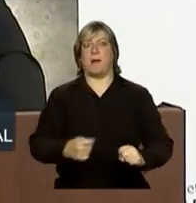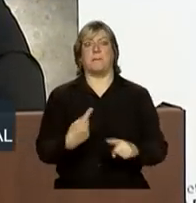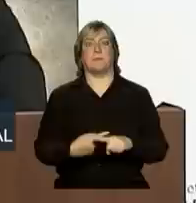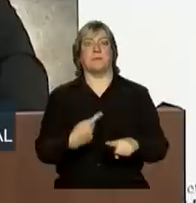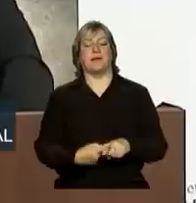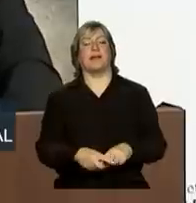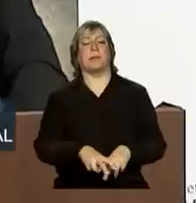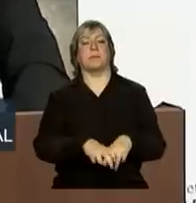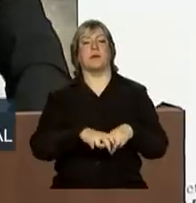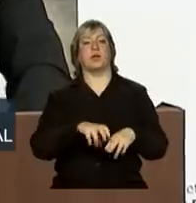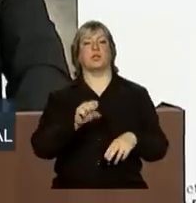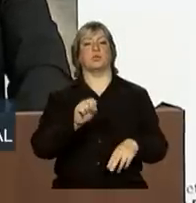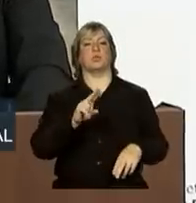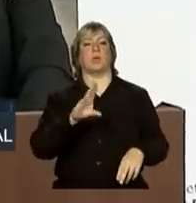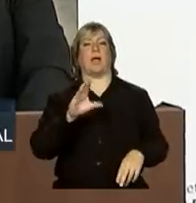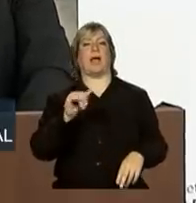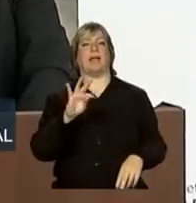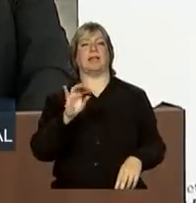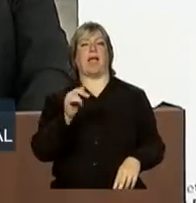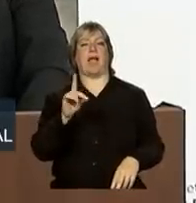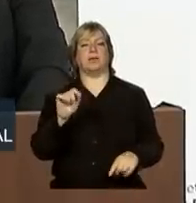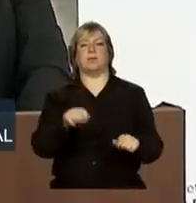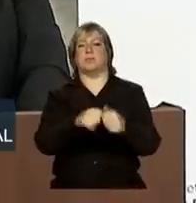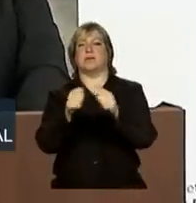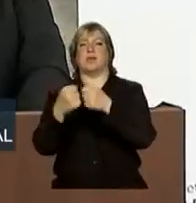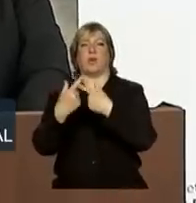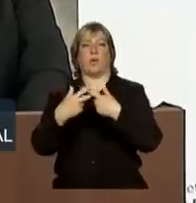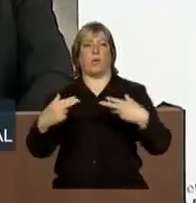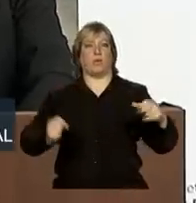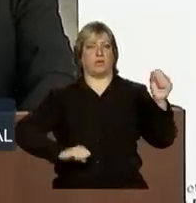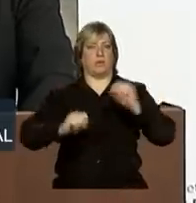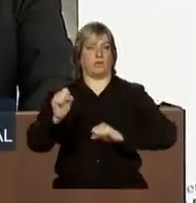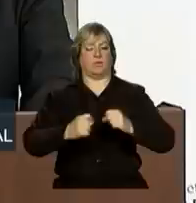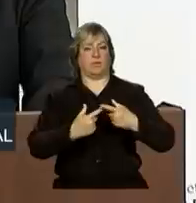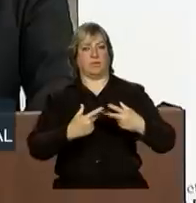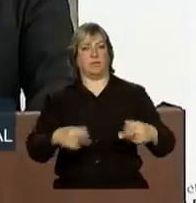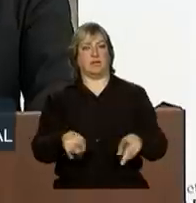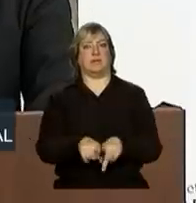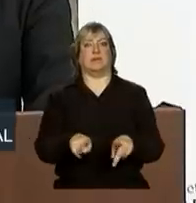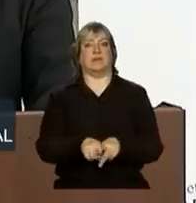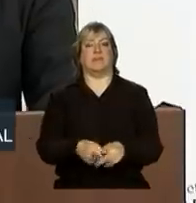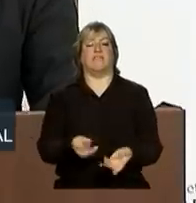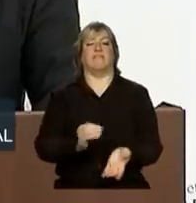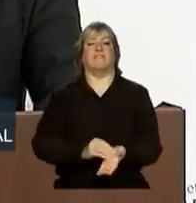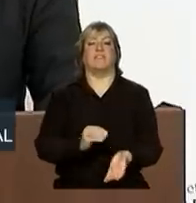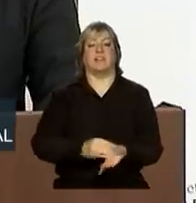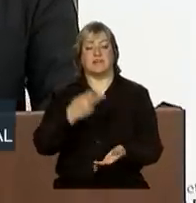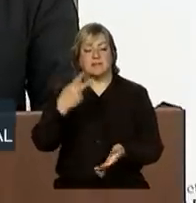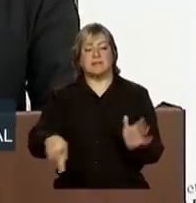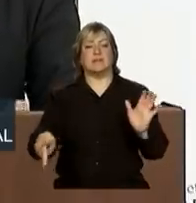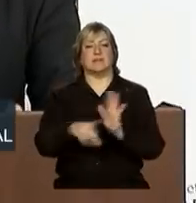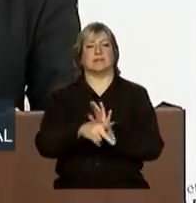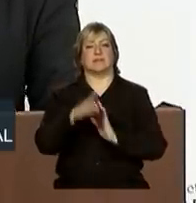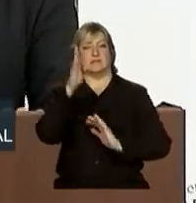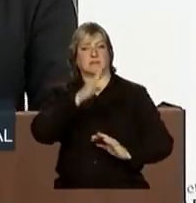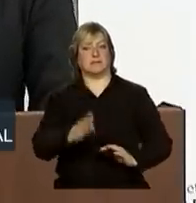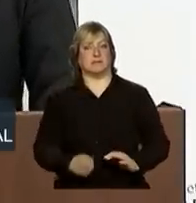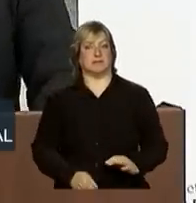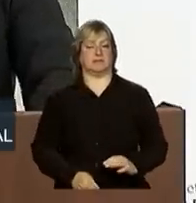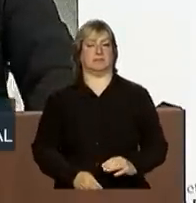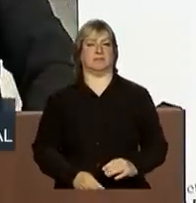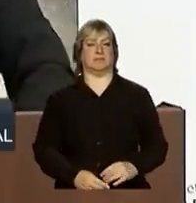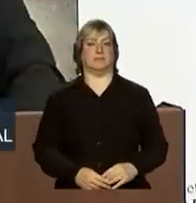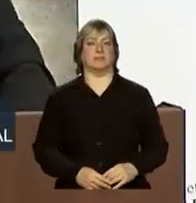sucateamento da indústria nacional, a desindustrialização e a desnacionalização perigosa que nos afronta.